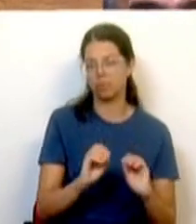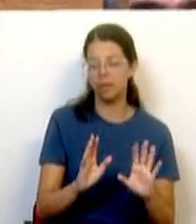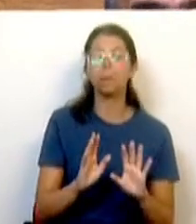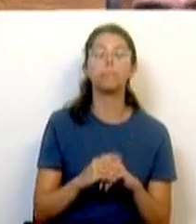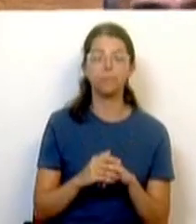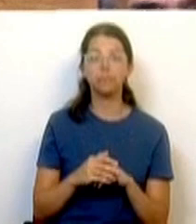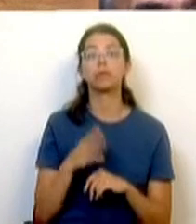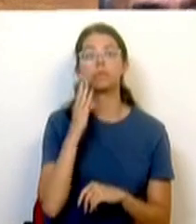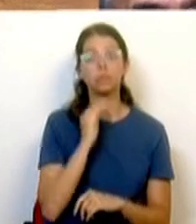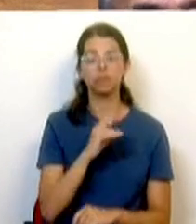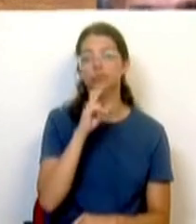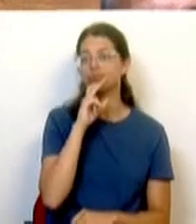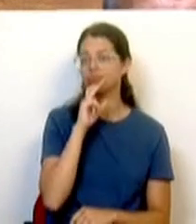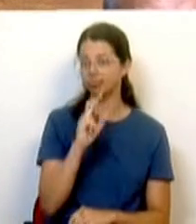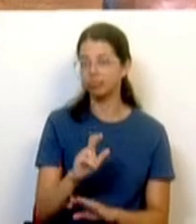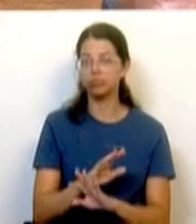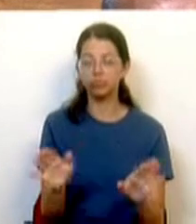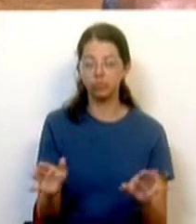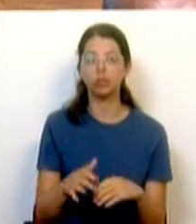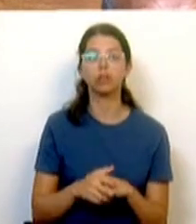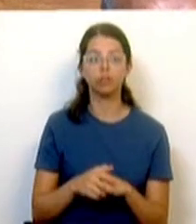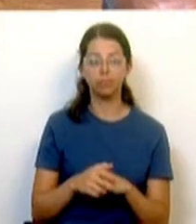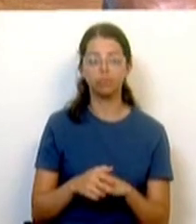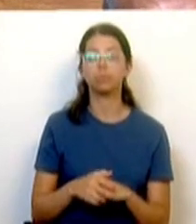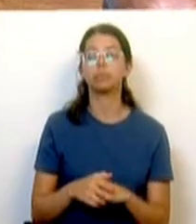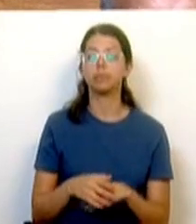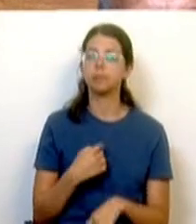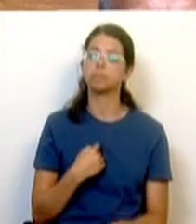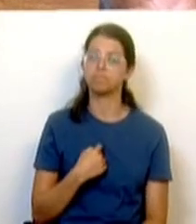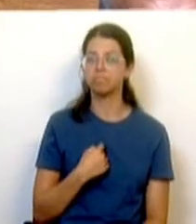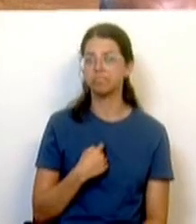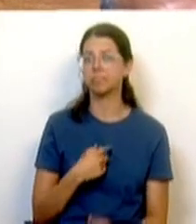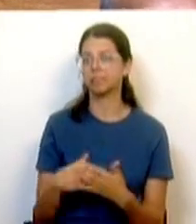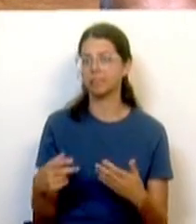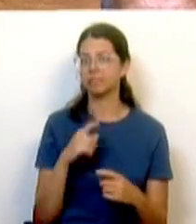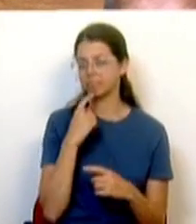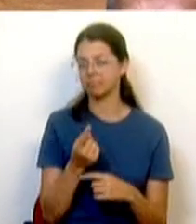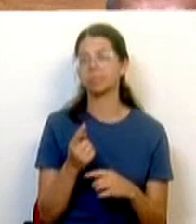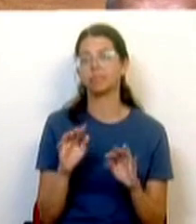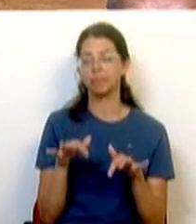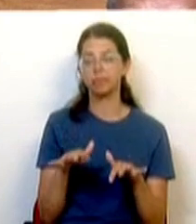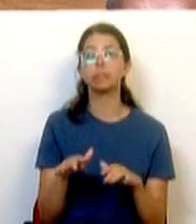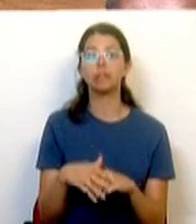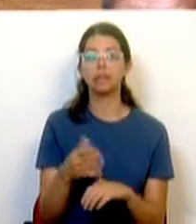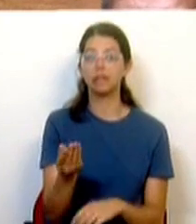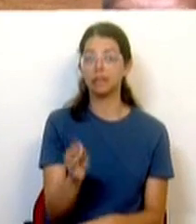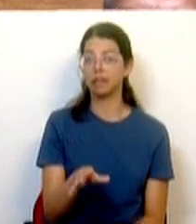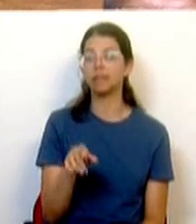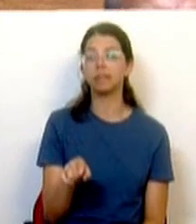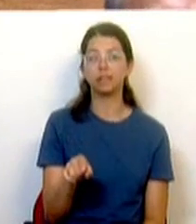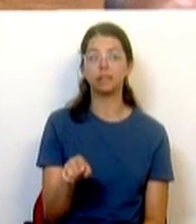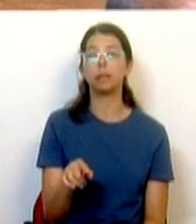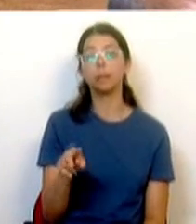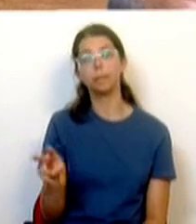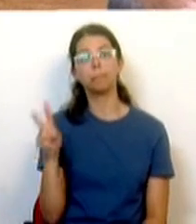penso ter respondido à sua pergunta, deixando apenas uma afirmação para concluir que, efetivamente, essa criança estivesse à espera do